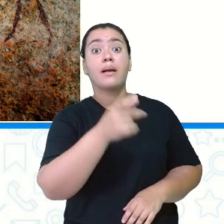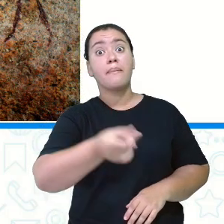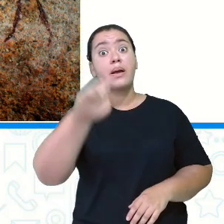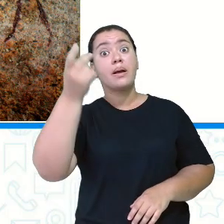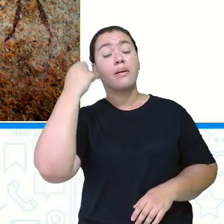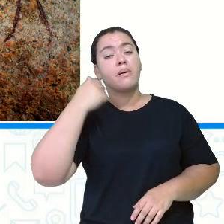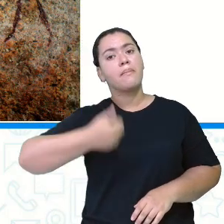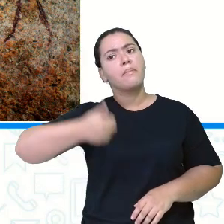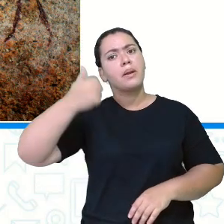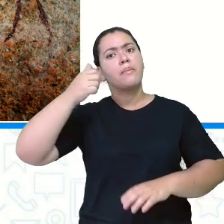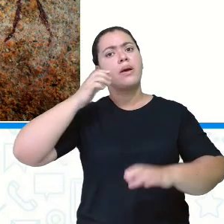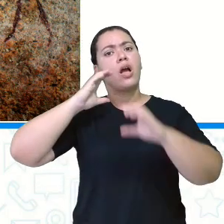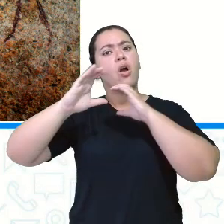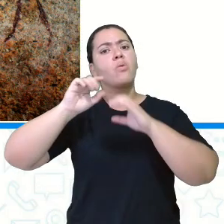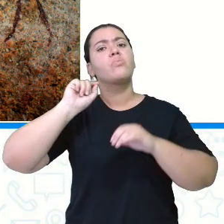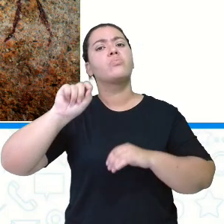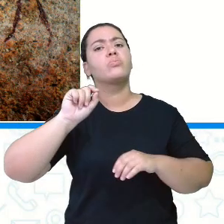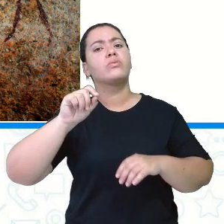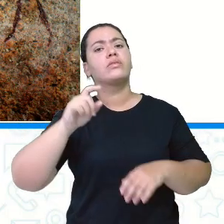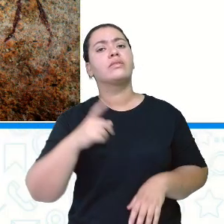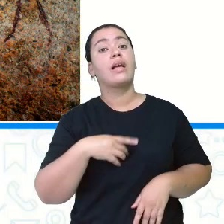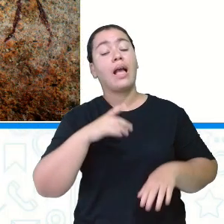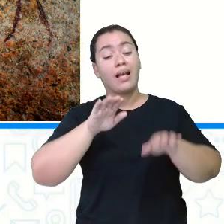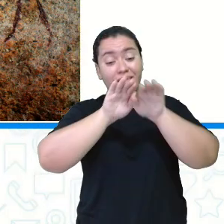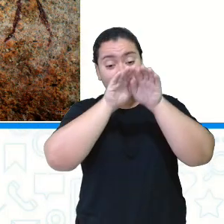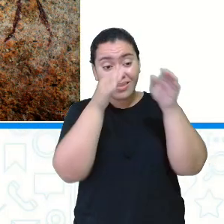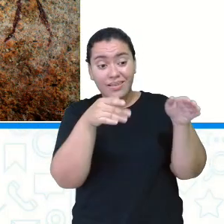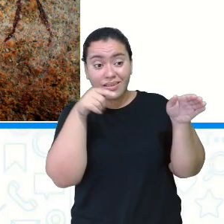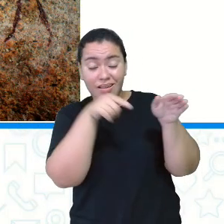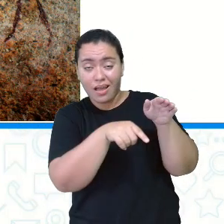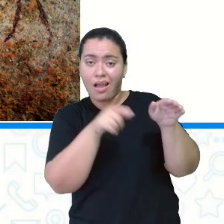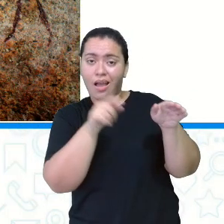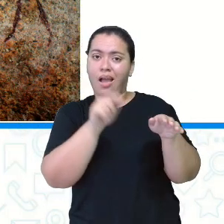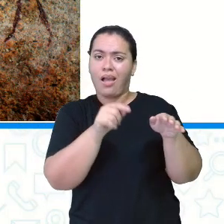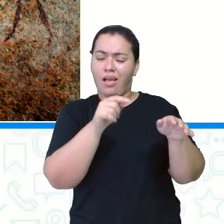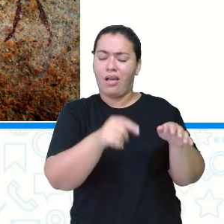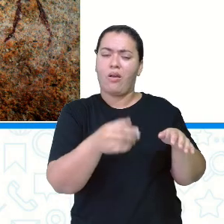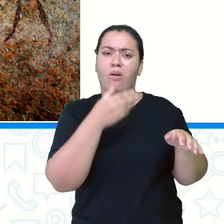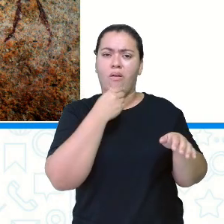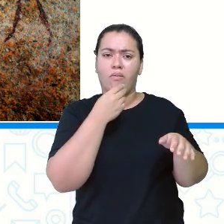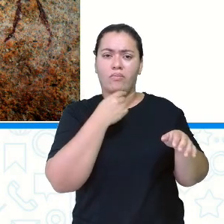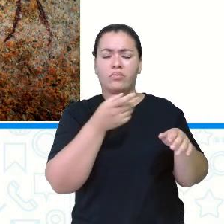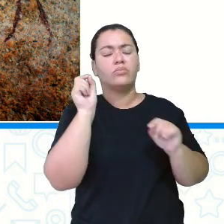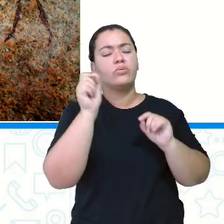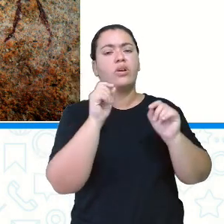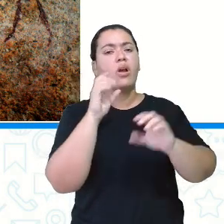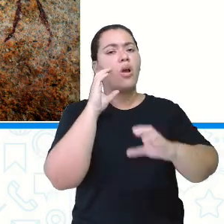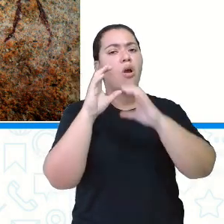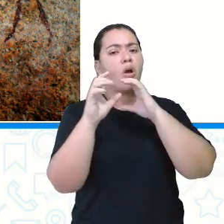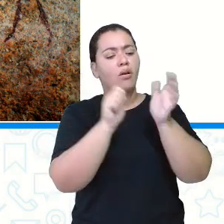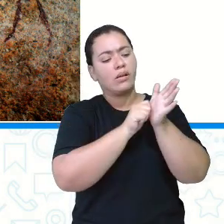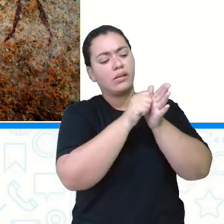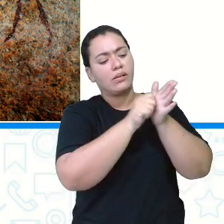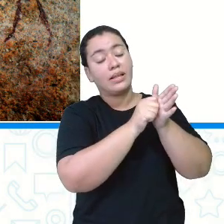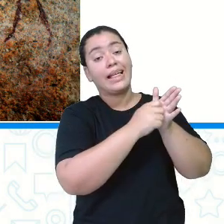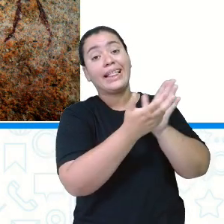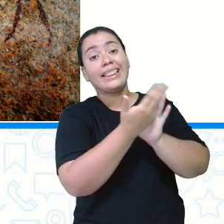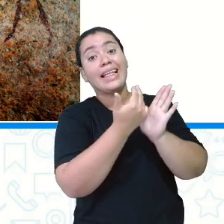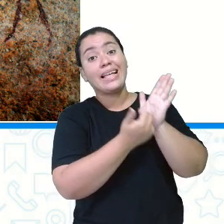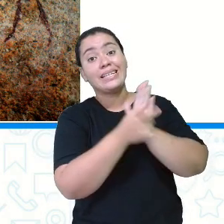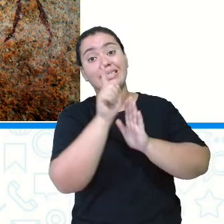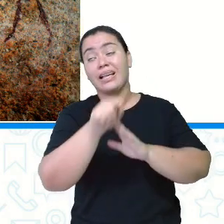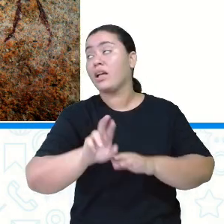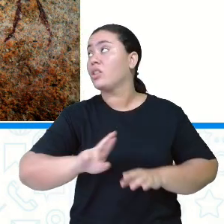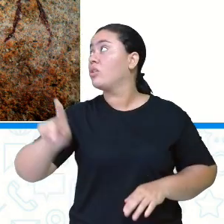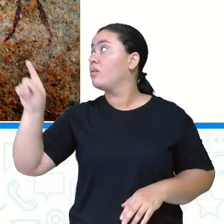comunicações foram feitas nas cavernas, quando os homens moravam nas cavernas e eles se comunicavam através de desenhos chamados